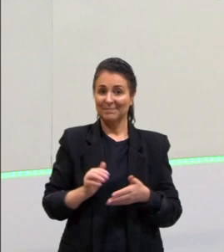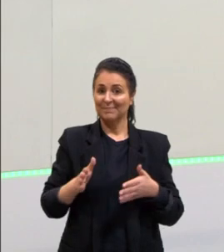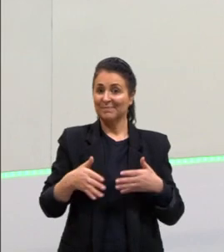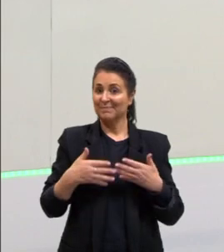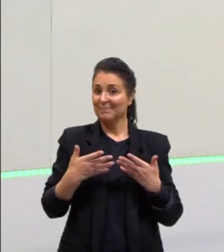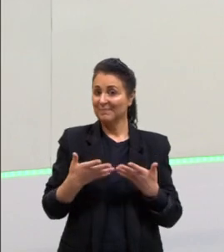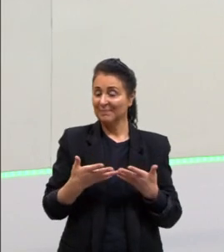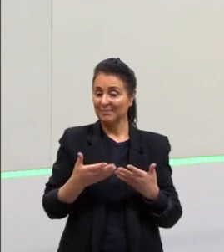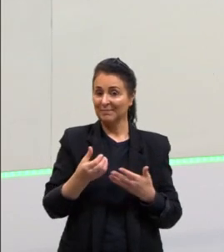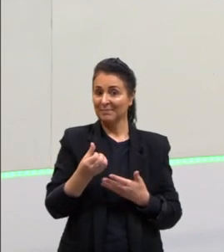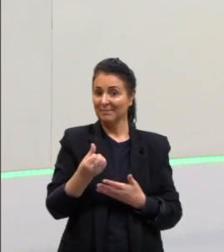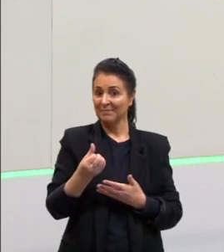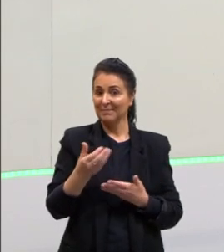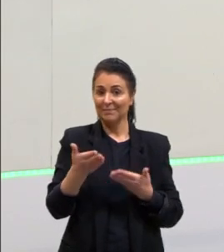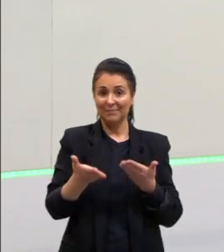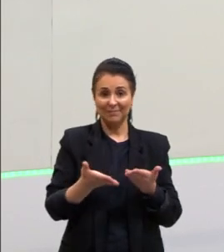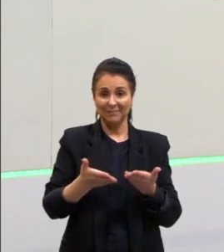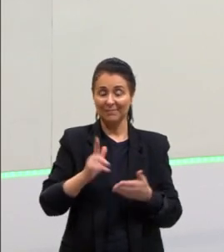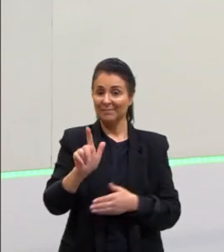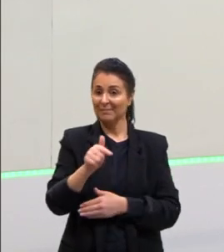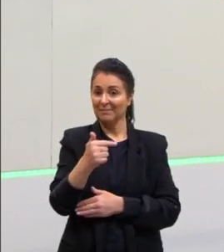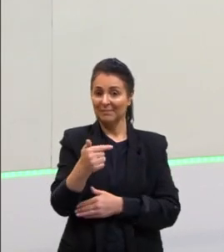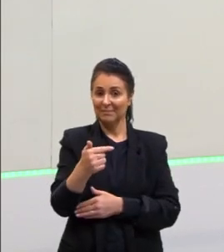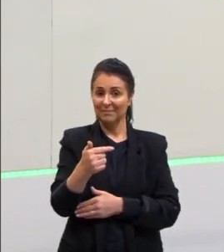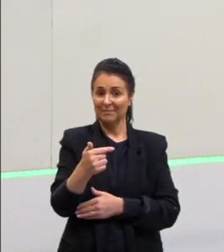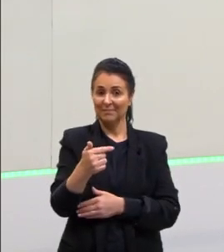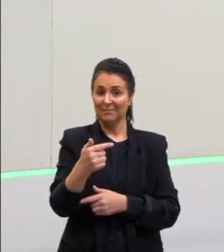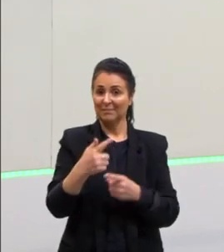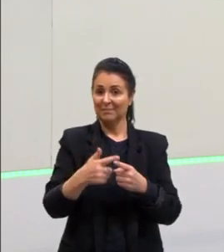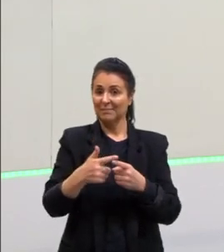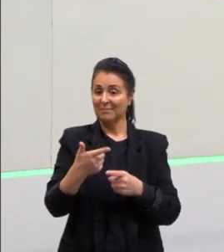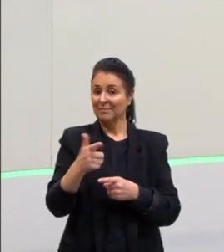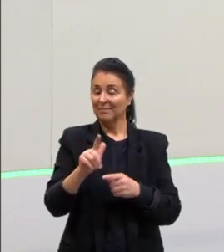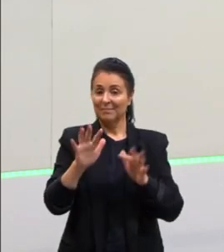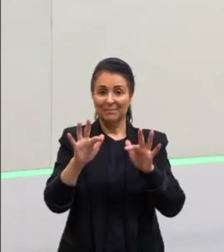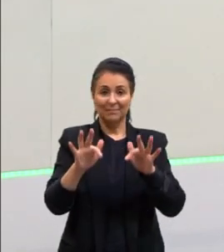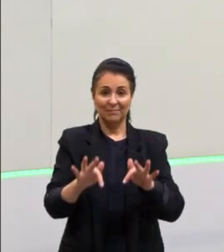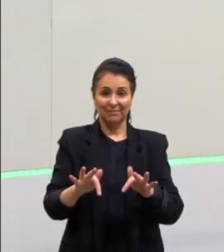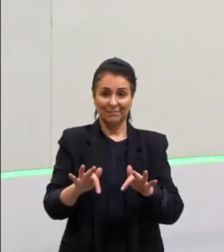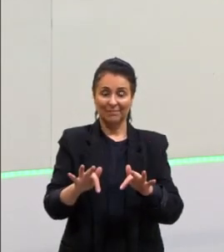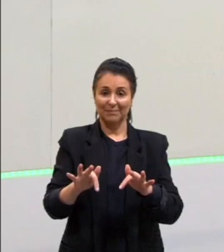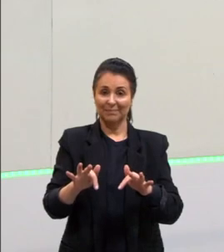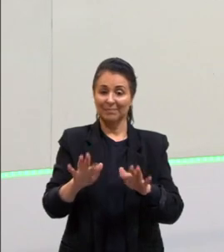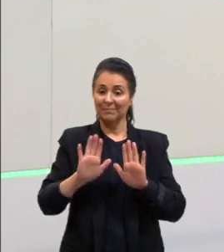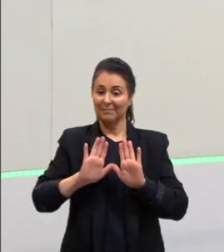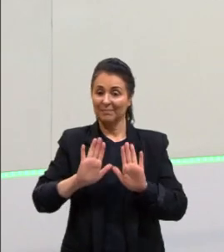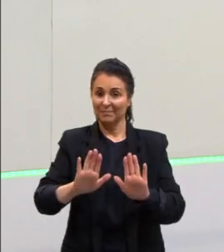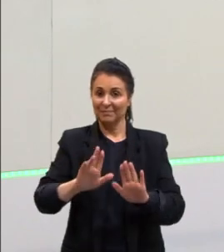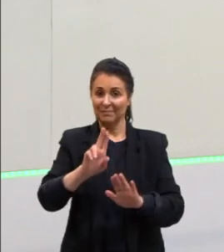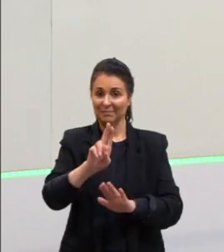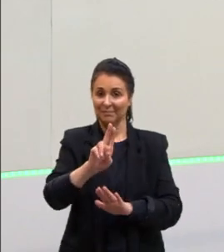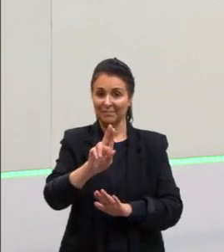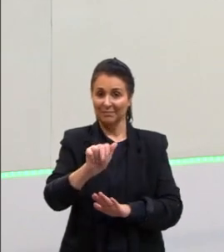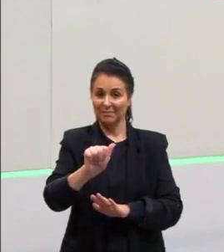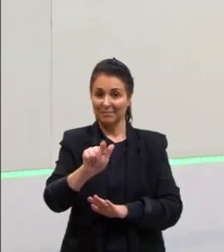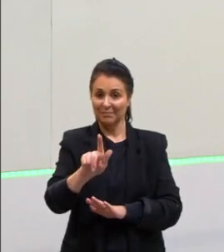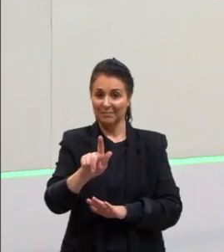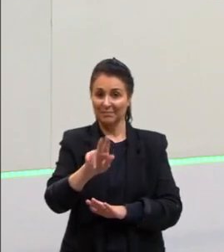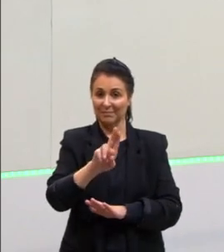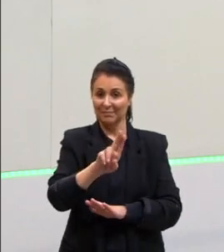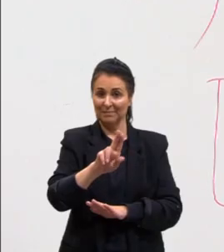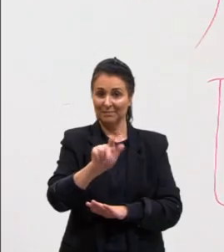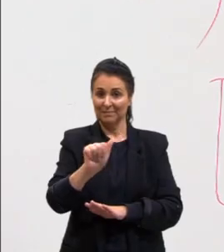ao invés de 6, vai ter 7. Porque não vai acabar. Não vai ter o stop, que é o UAG, ou o A.